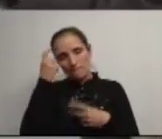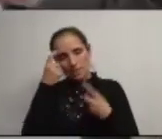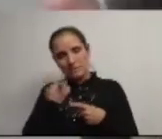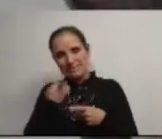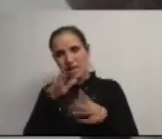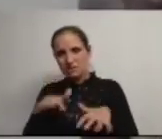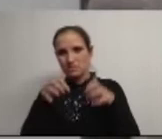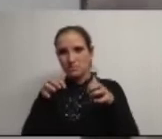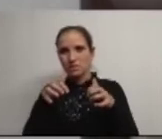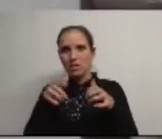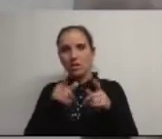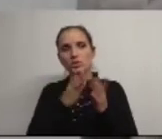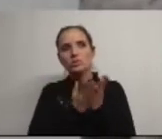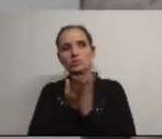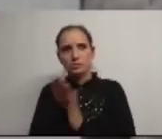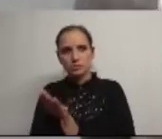da Assembleia vai nesse sentido